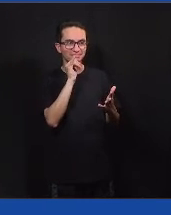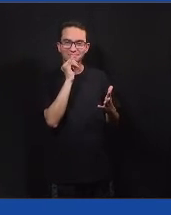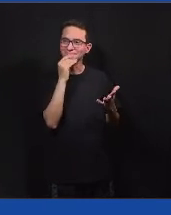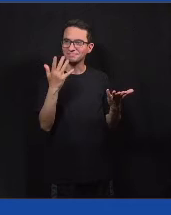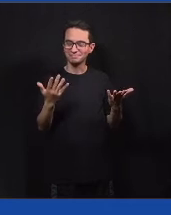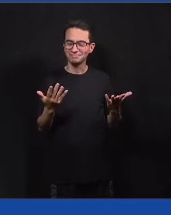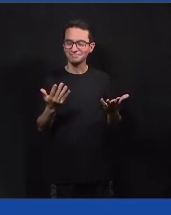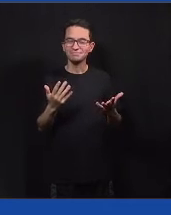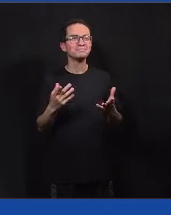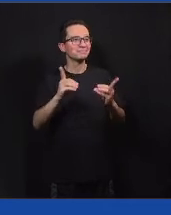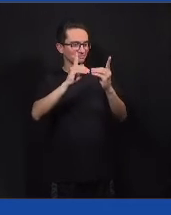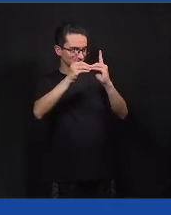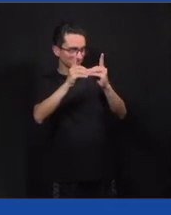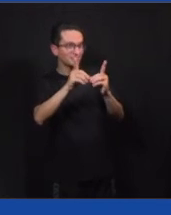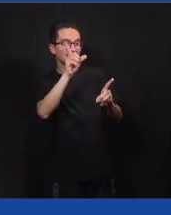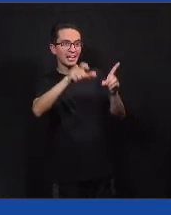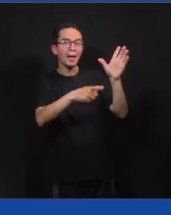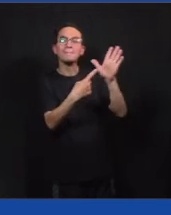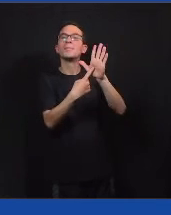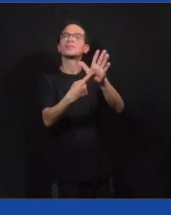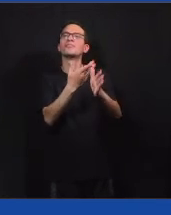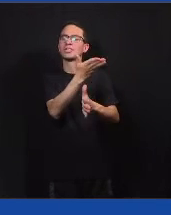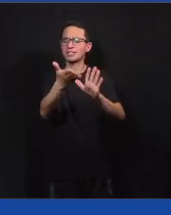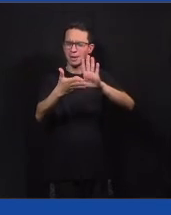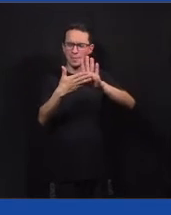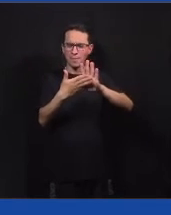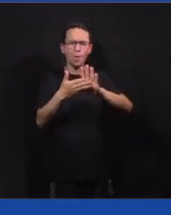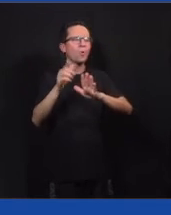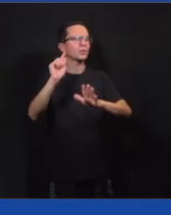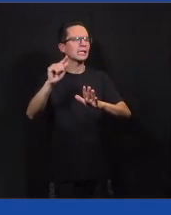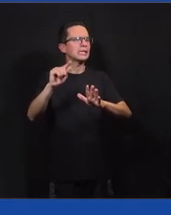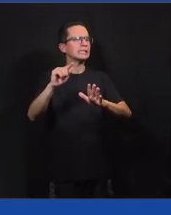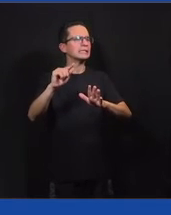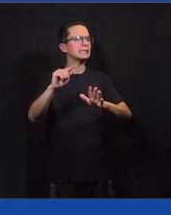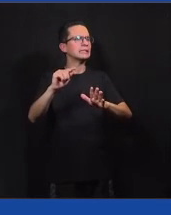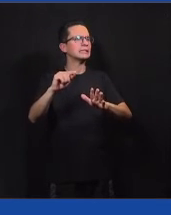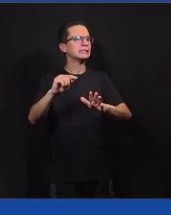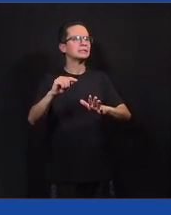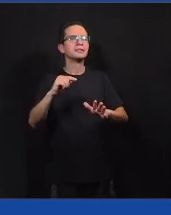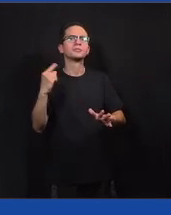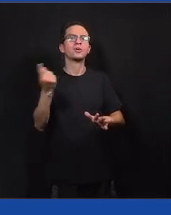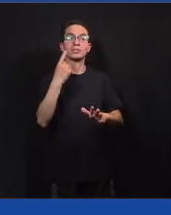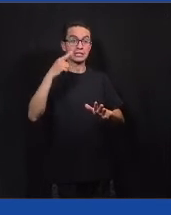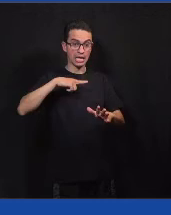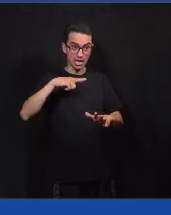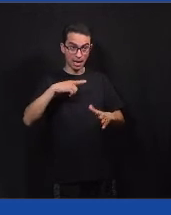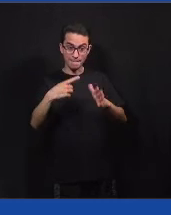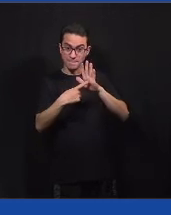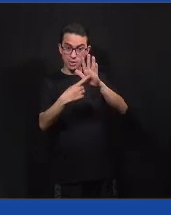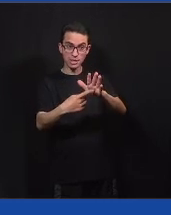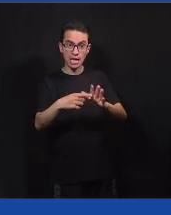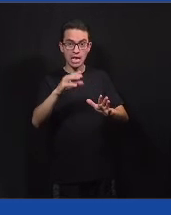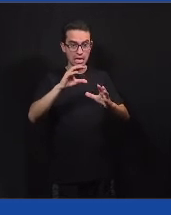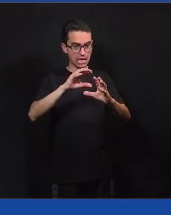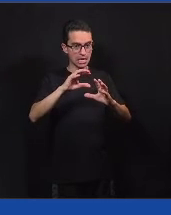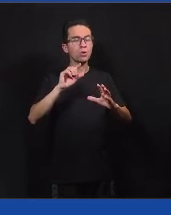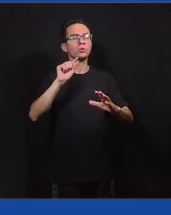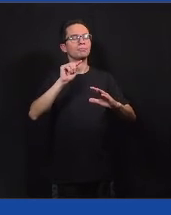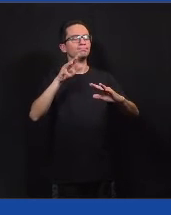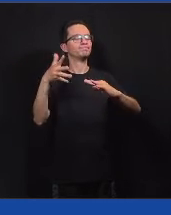dinâmica, né, para simular um pouquinho do que foi a jornada do cidadão. Eu acho que só enquanto eu